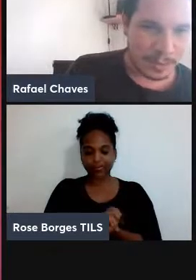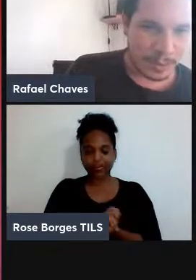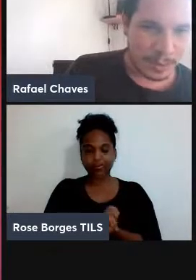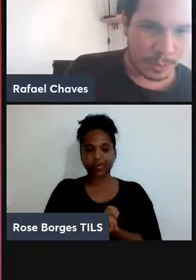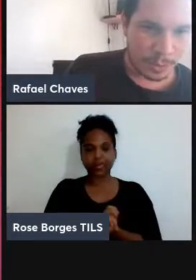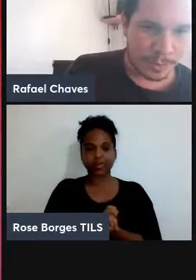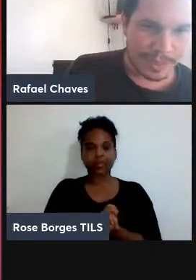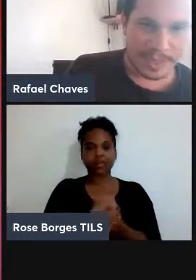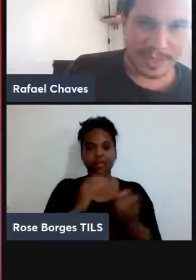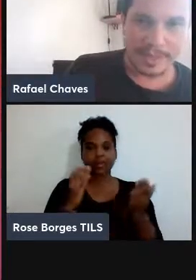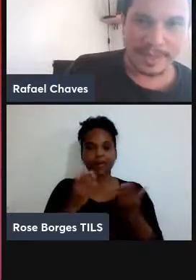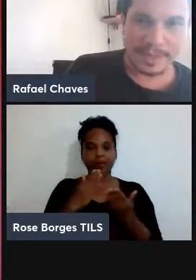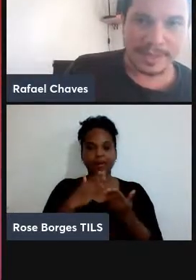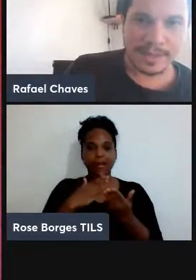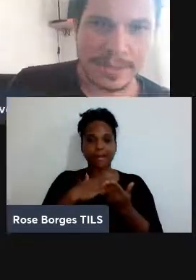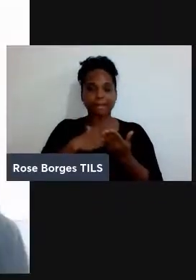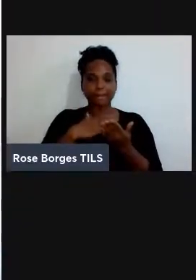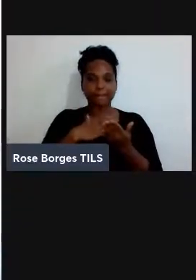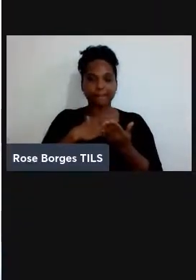tela, para começar.